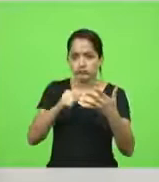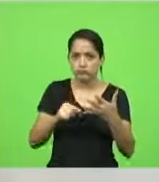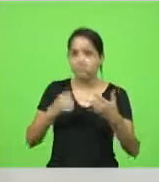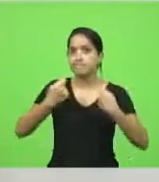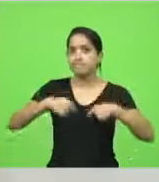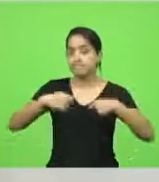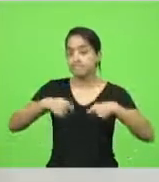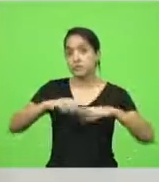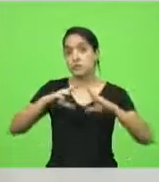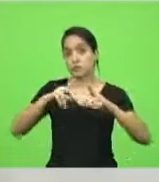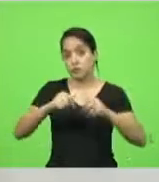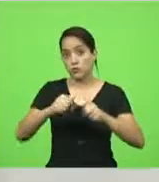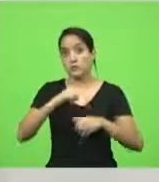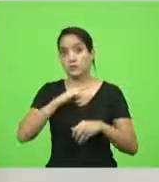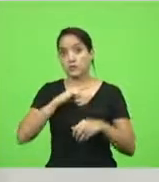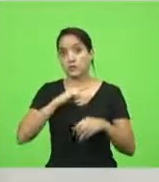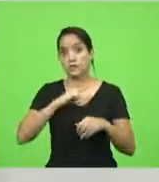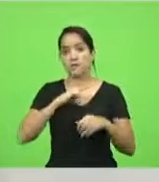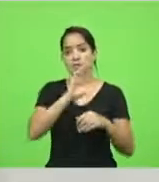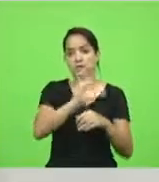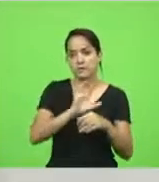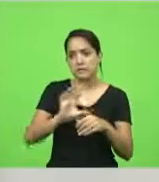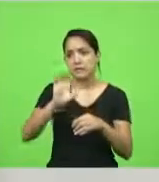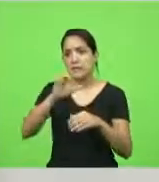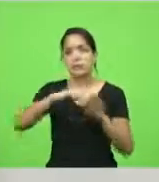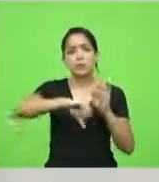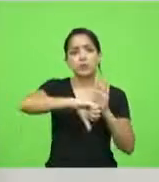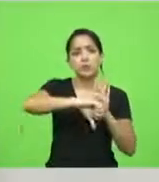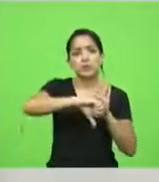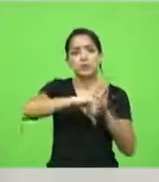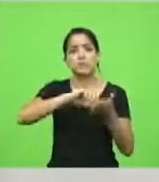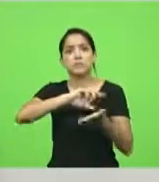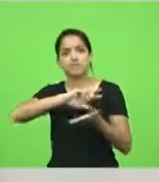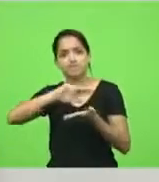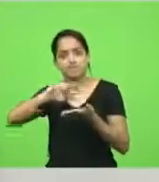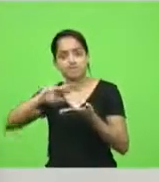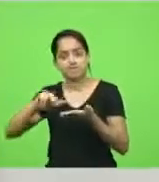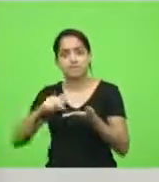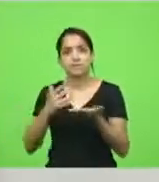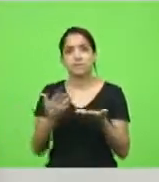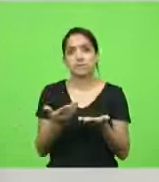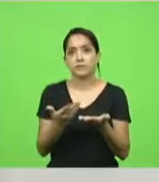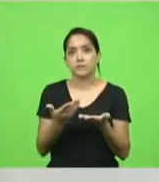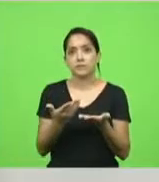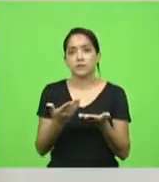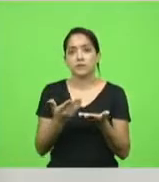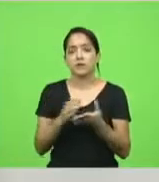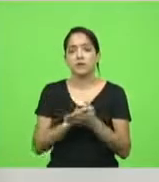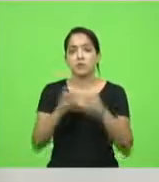tem, mas tem no mapa do crime, tem aqui, ontem vossa excelência falou de um sistema, BI,